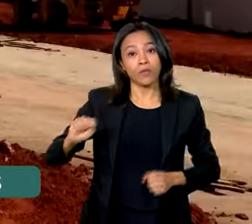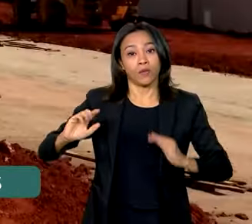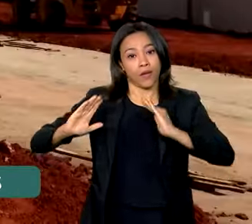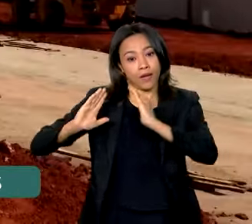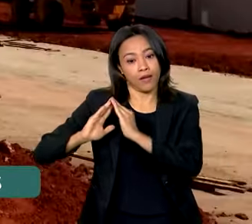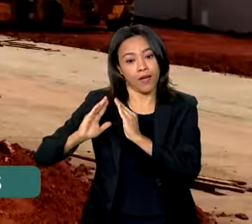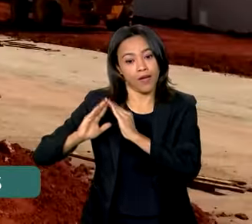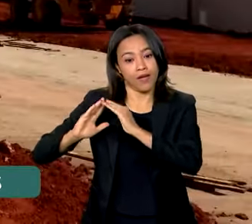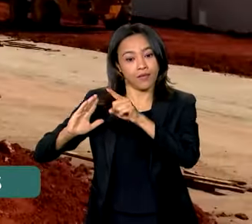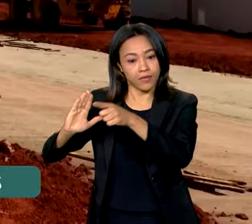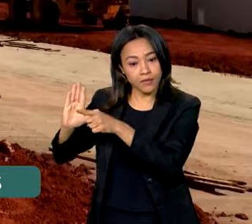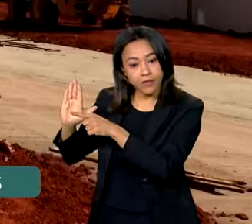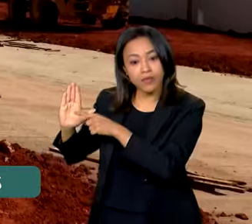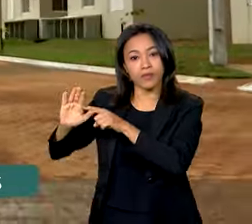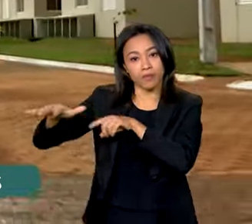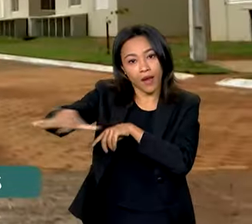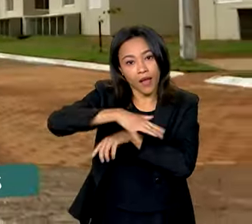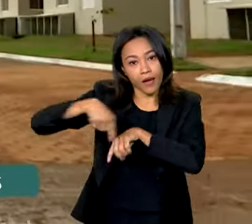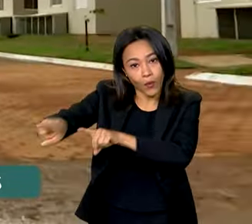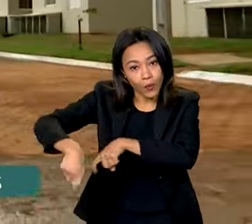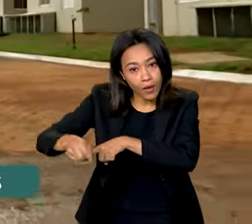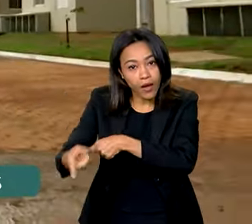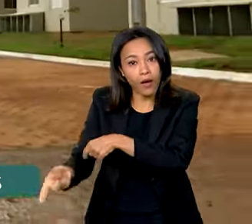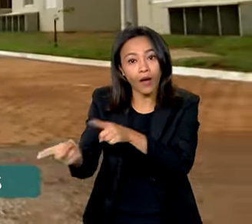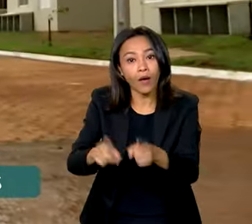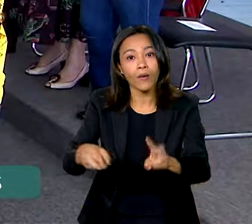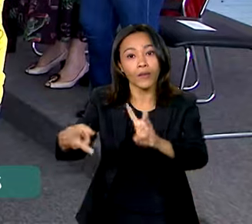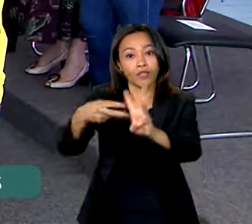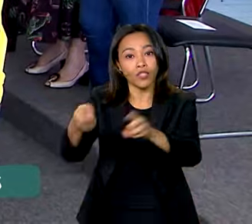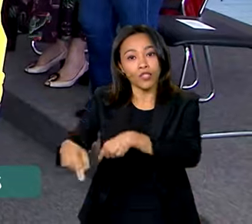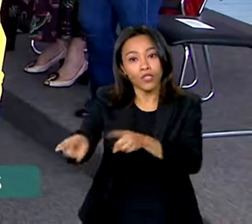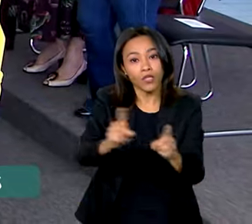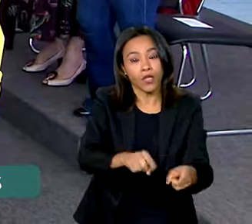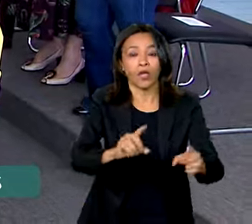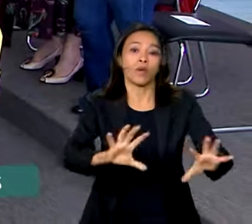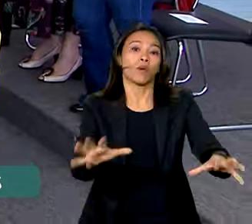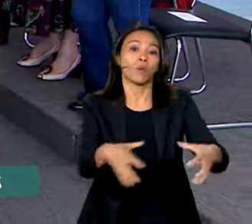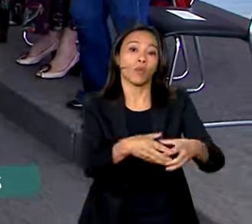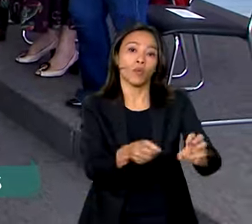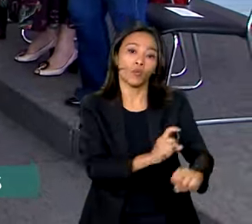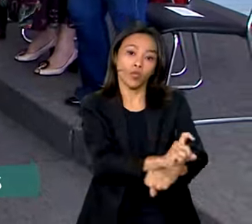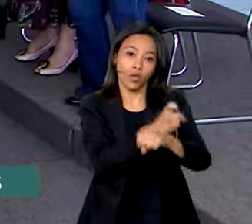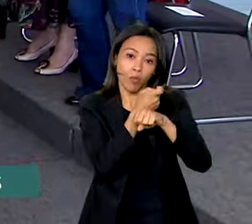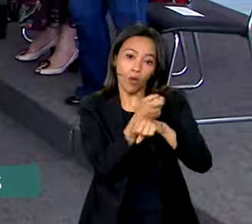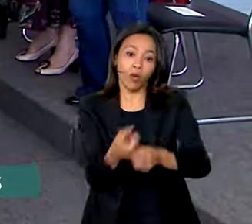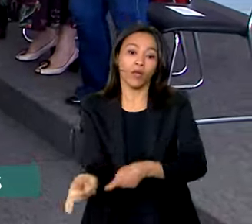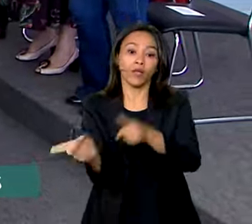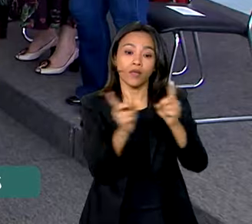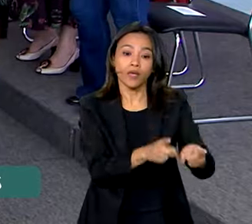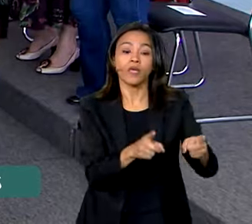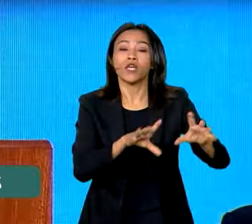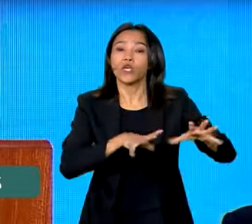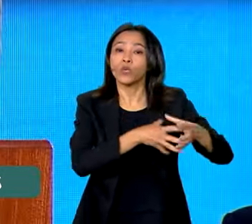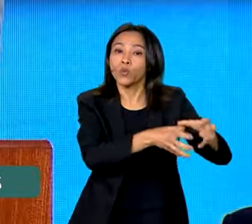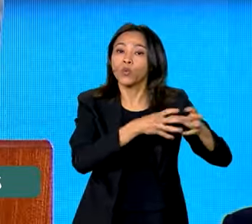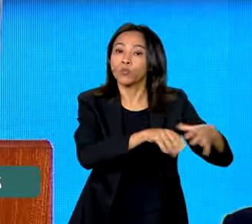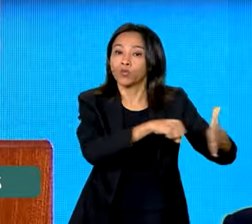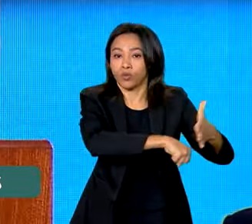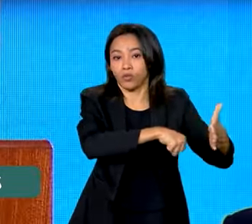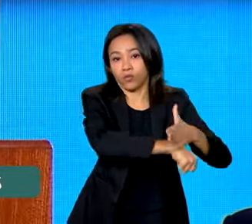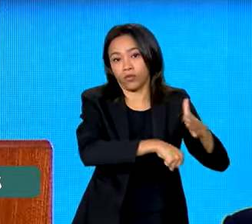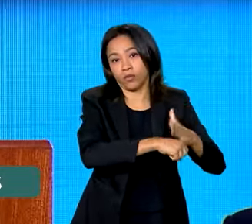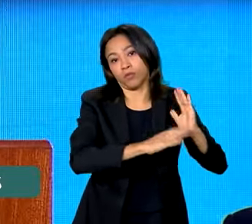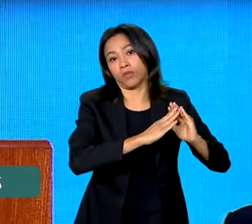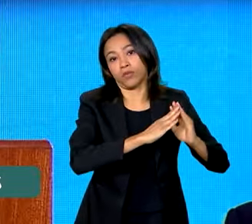voltadas ao meio rural, a indígenas e quilombolas e a grupos organizados de luta por moradia. Nós